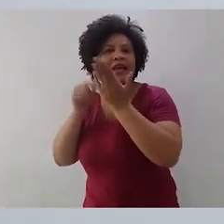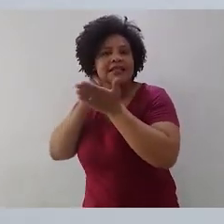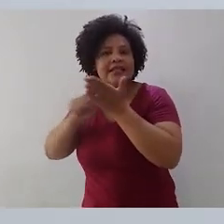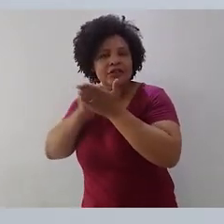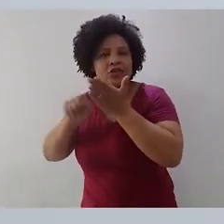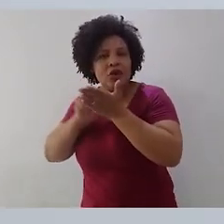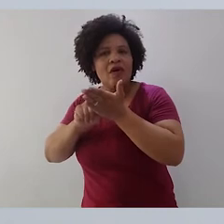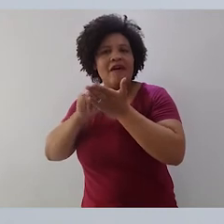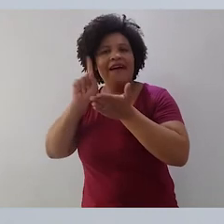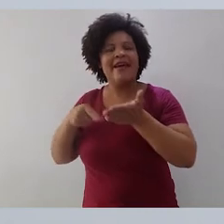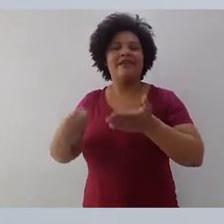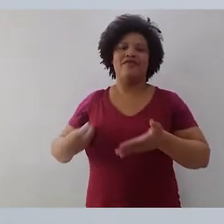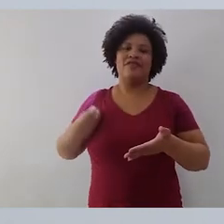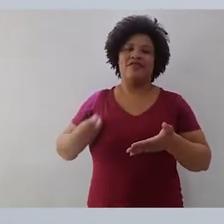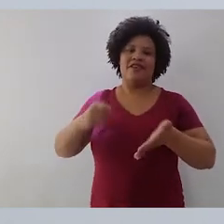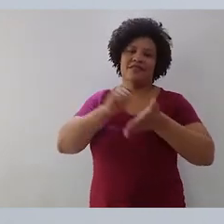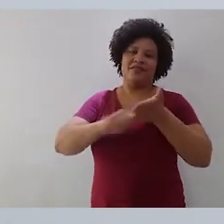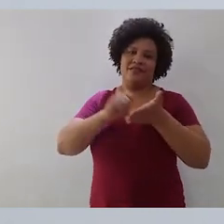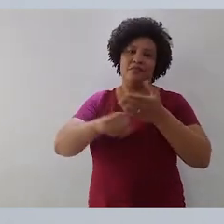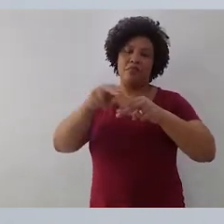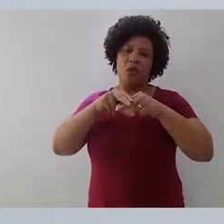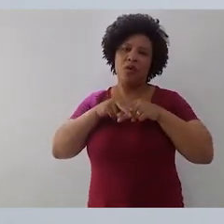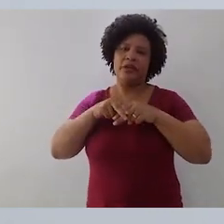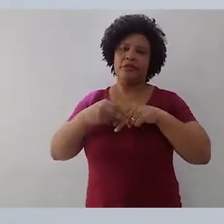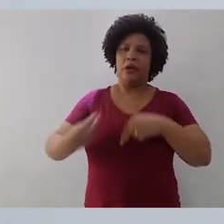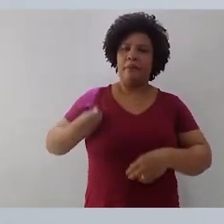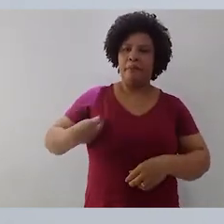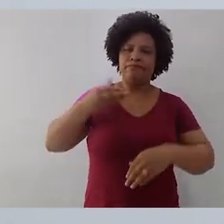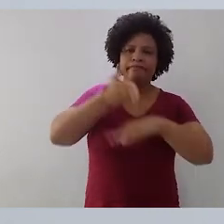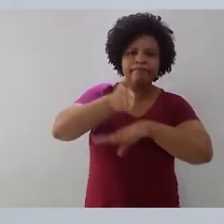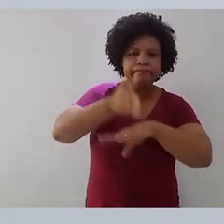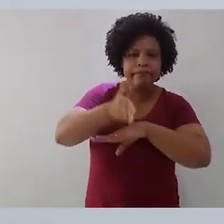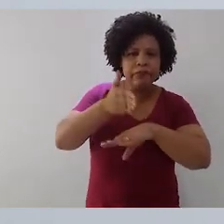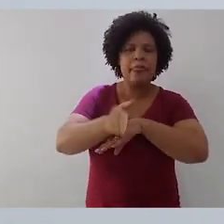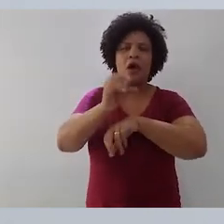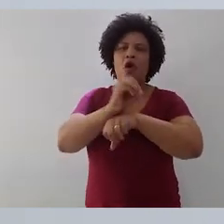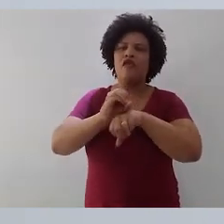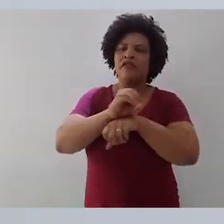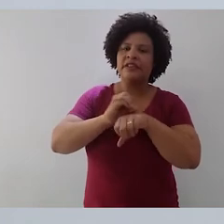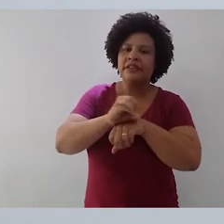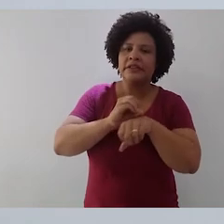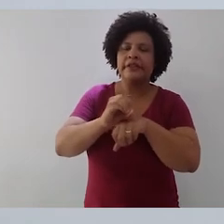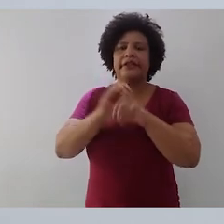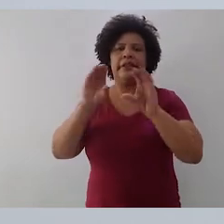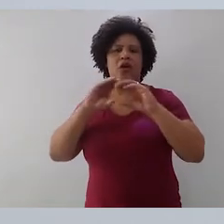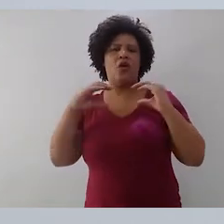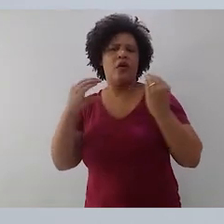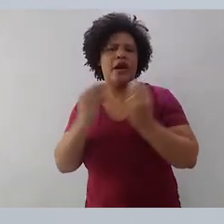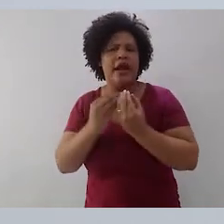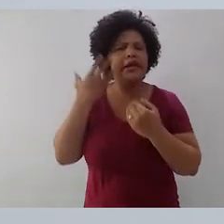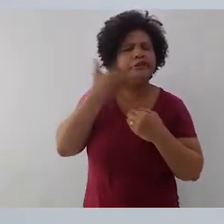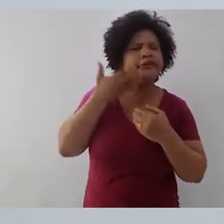precisa, sim, de participar de oficinas, precisa de participar de feiras de literatura, de congressos onde poderá trocar